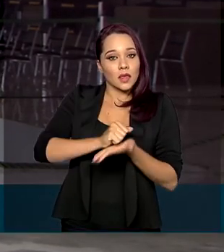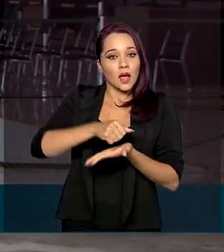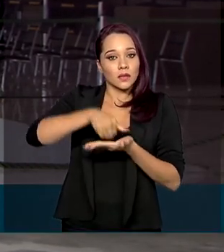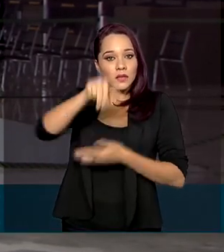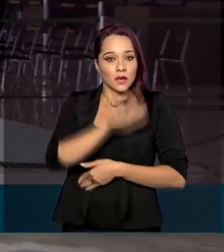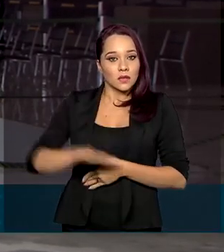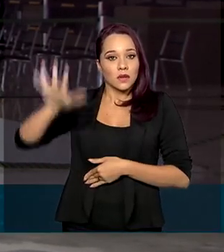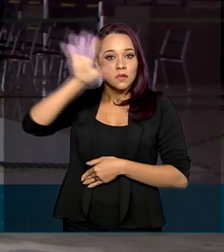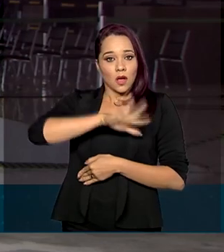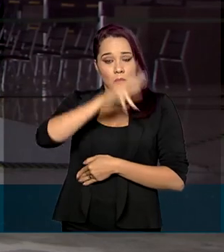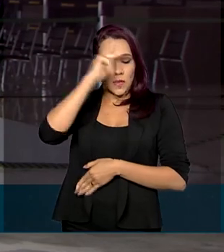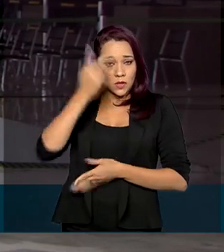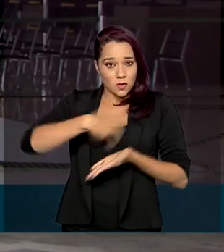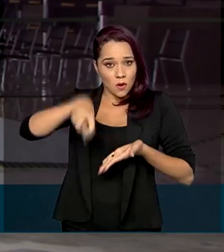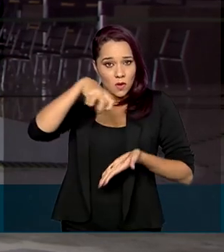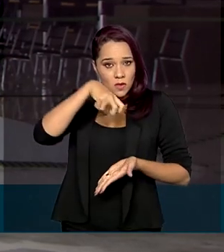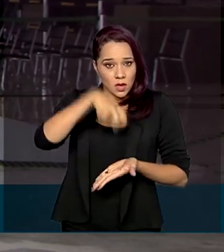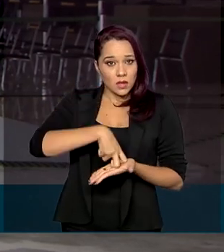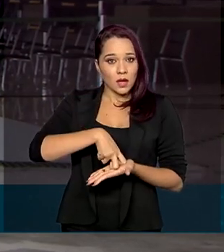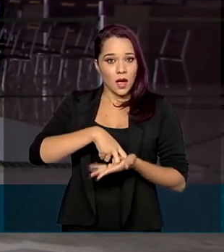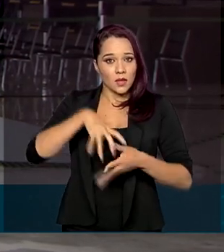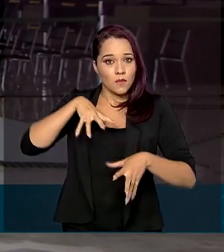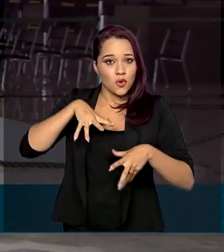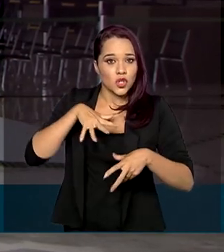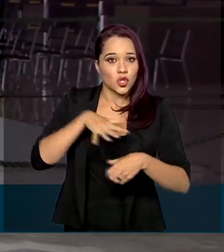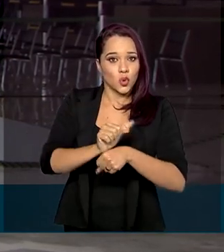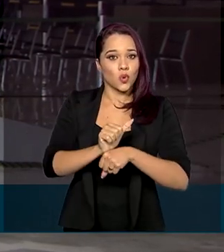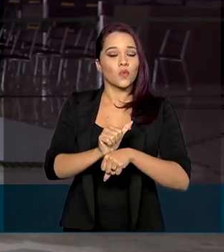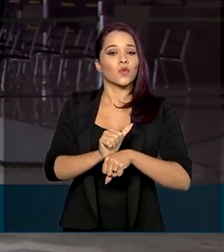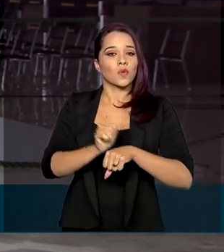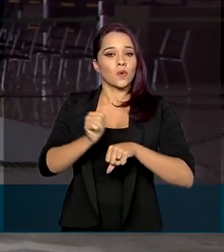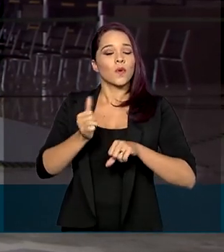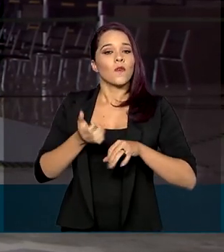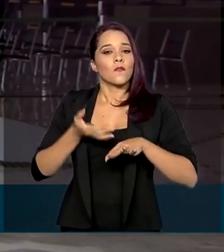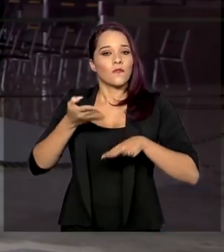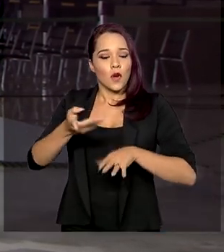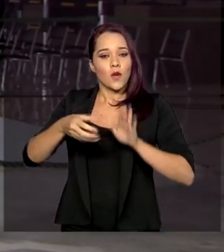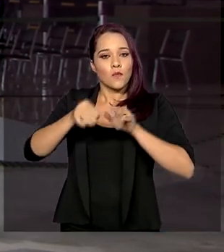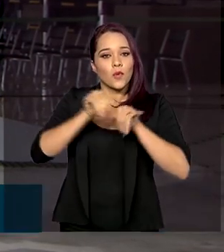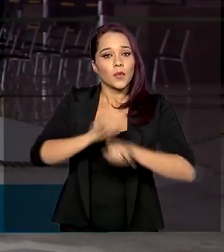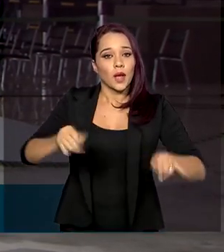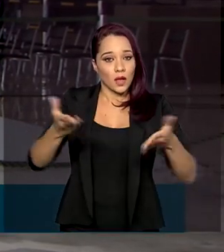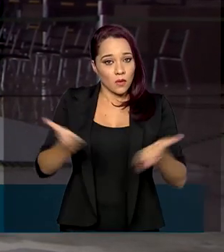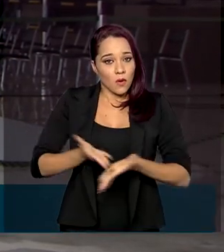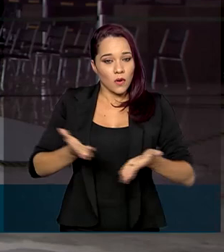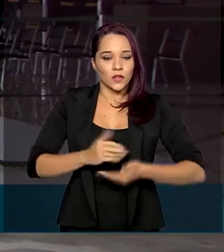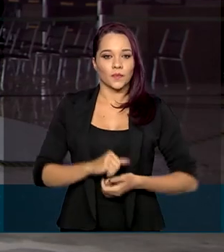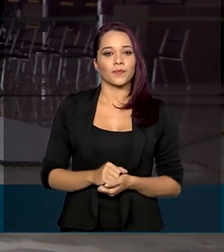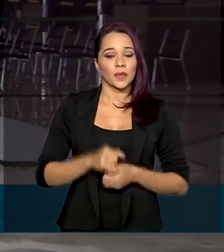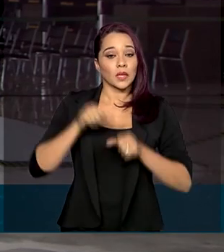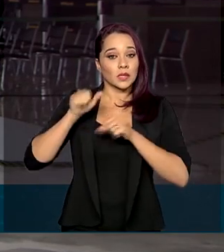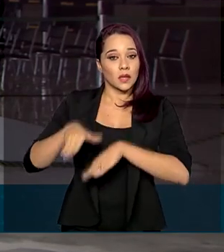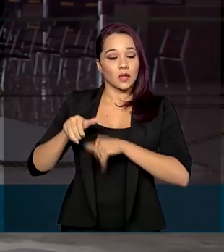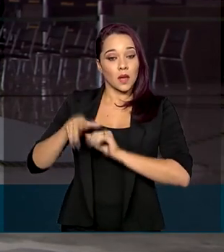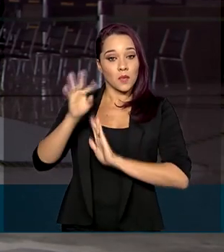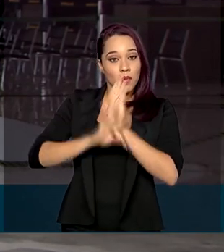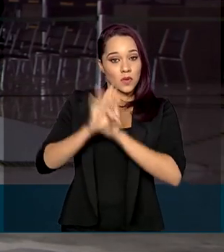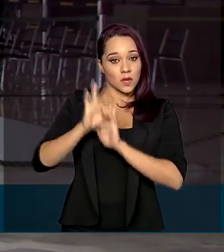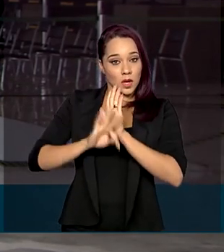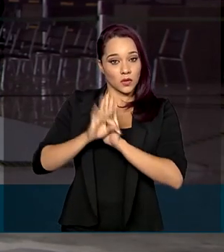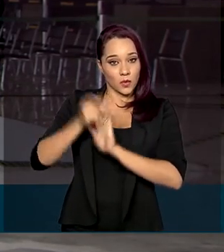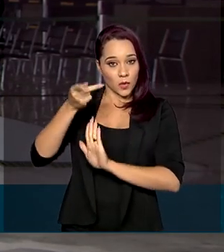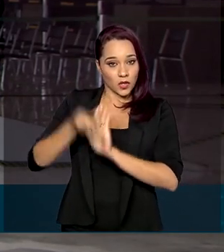Condenados por Estupro foi publicada no Diário Oficial desta sexta-feira. Em setembro, o texto do projeto havia sido